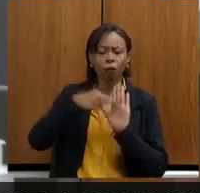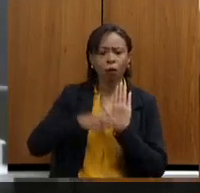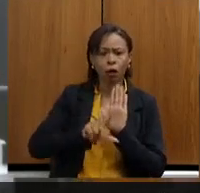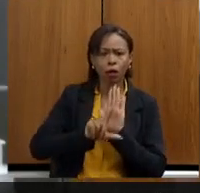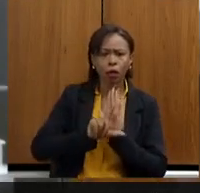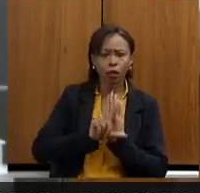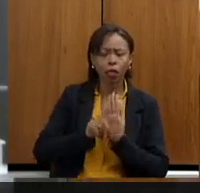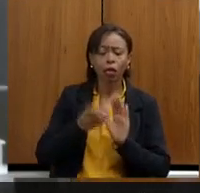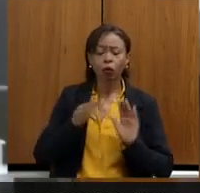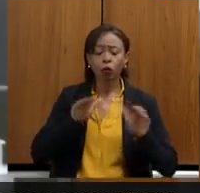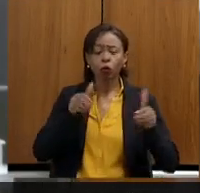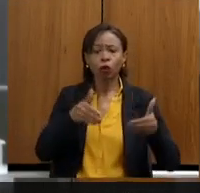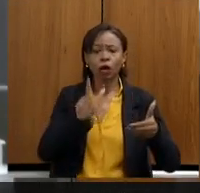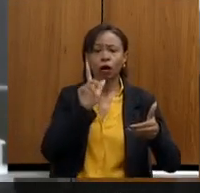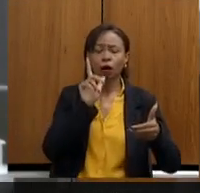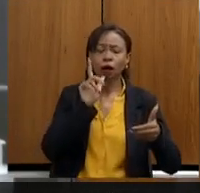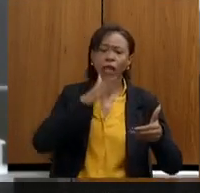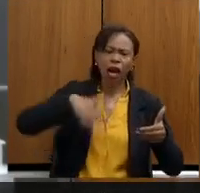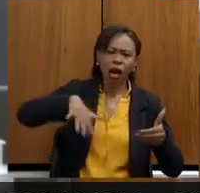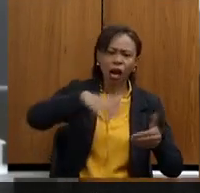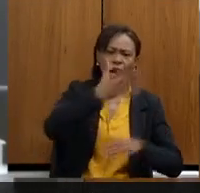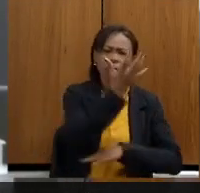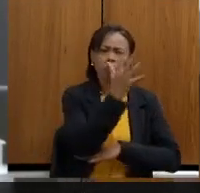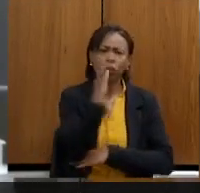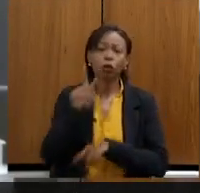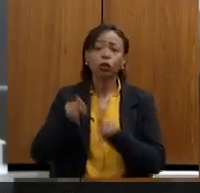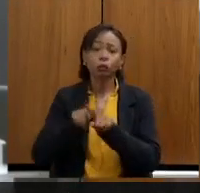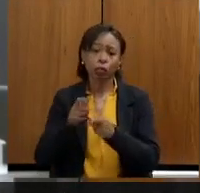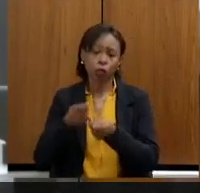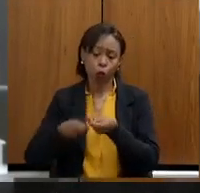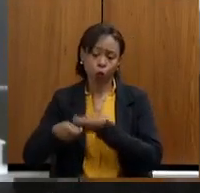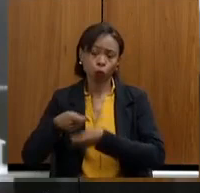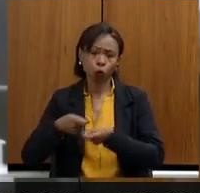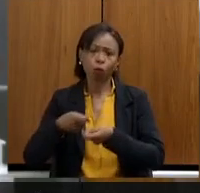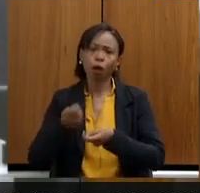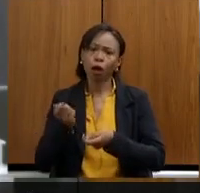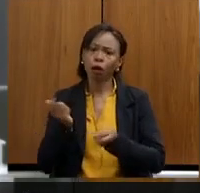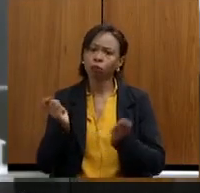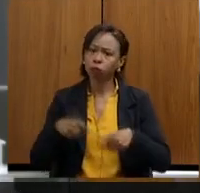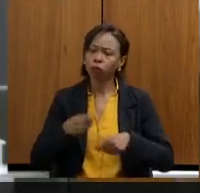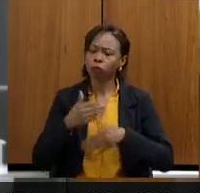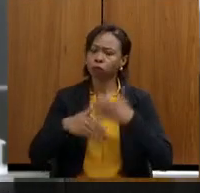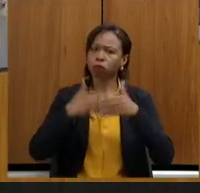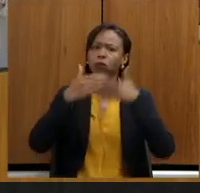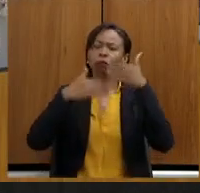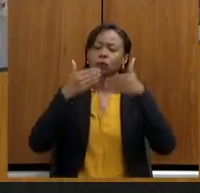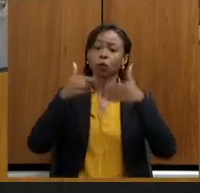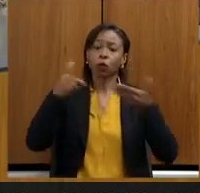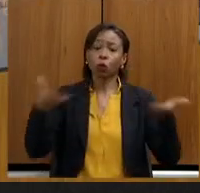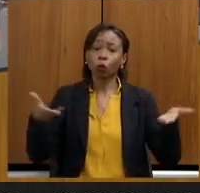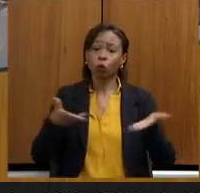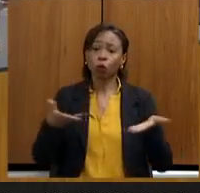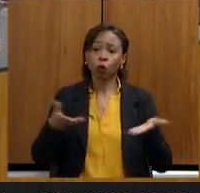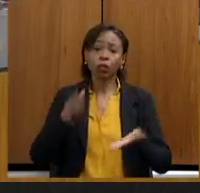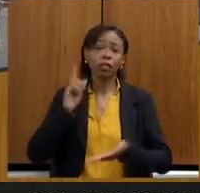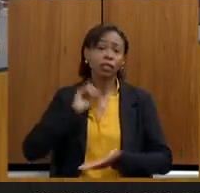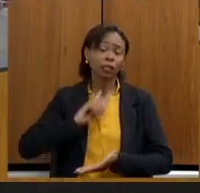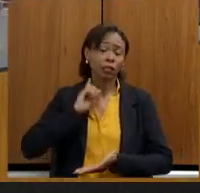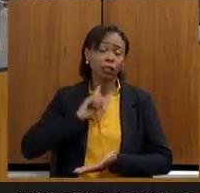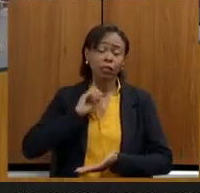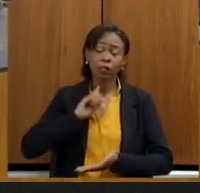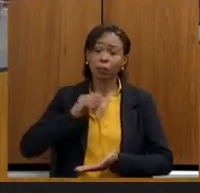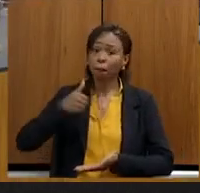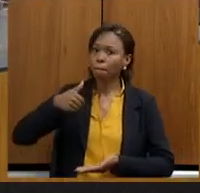ambiental, mas também na área econômica, conseguiu avançar muito e hoje ser o Estado com maior potência em energia